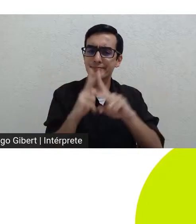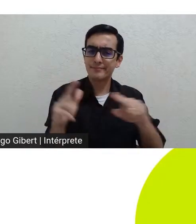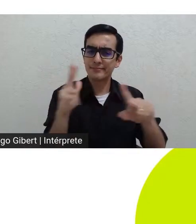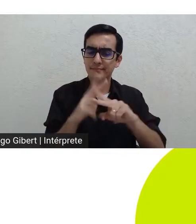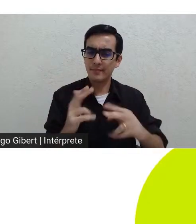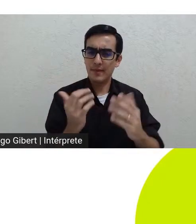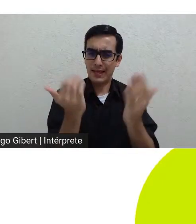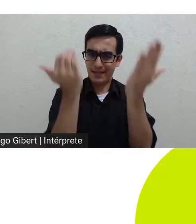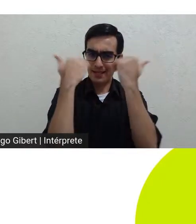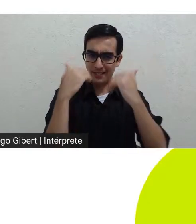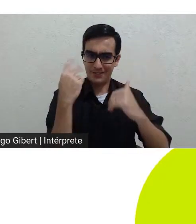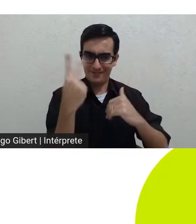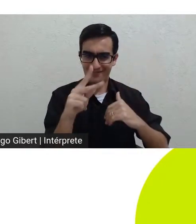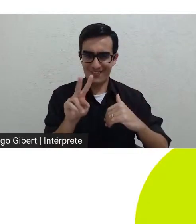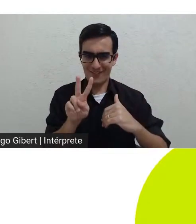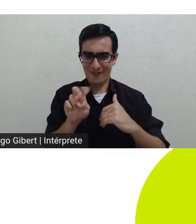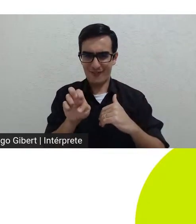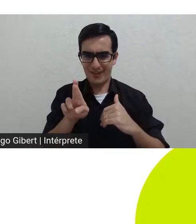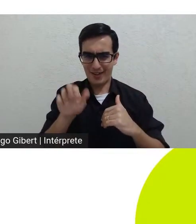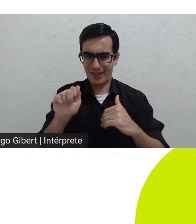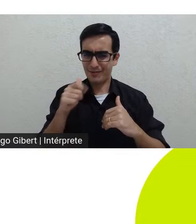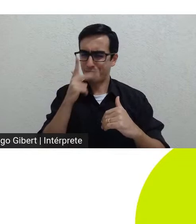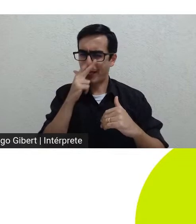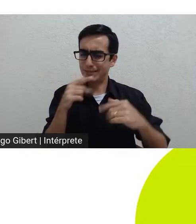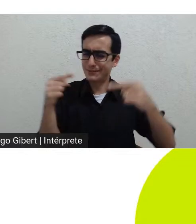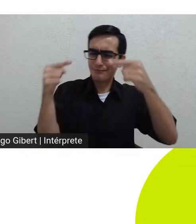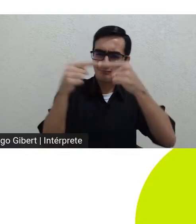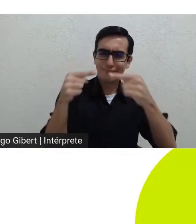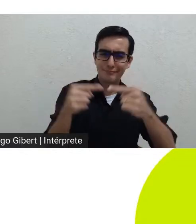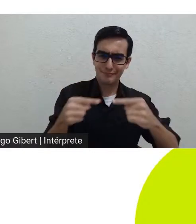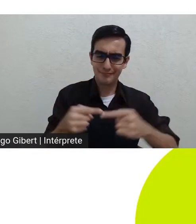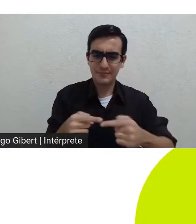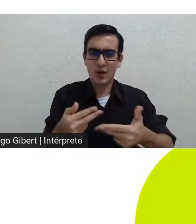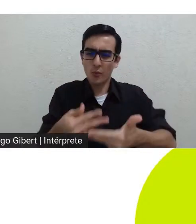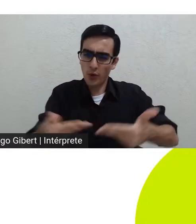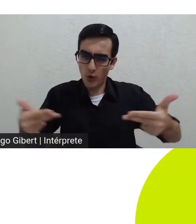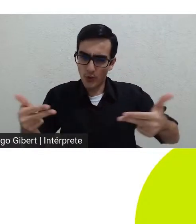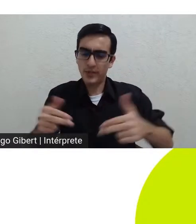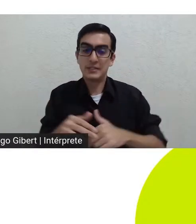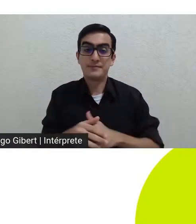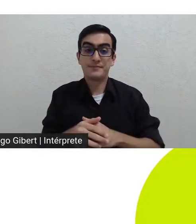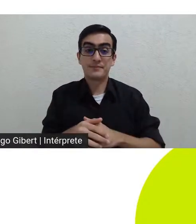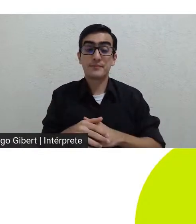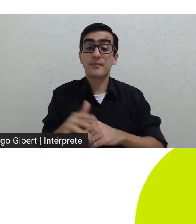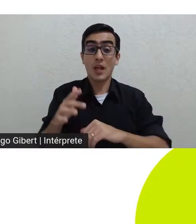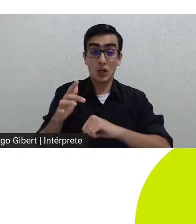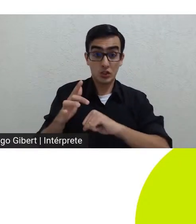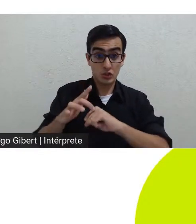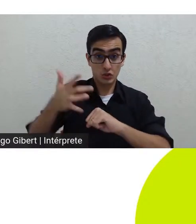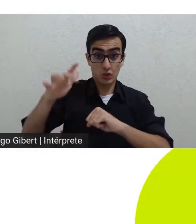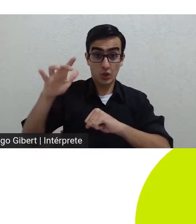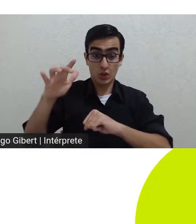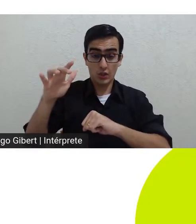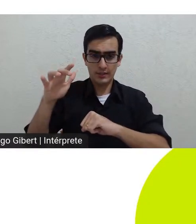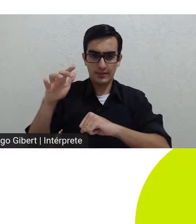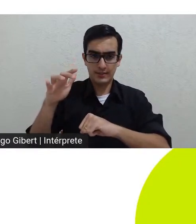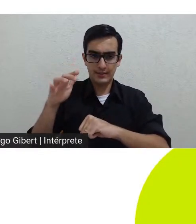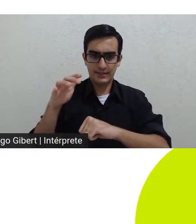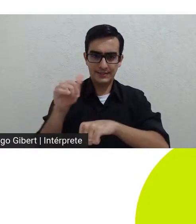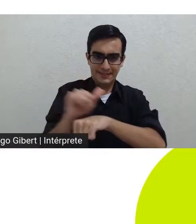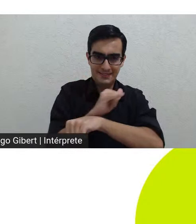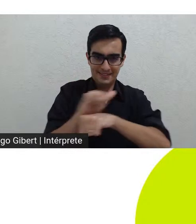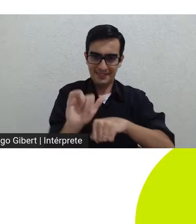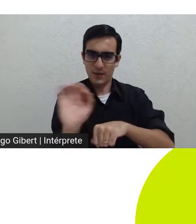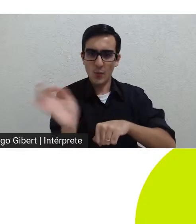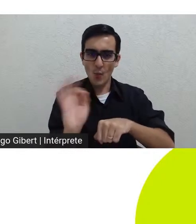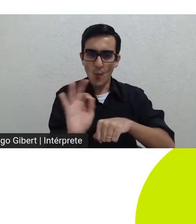algumas associações a partir daí a joia bruta adquiriu para mim um